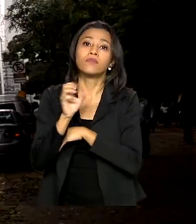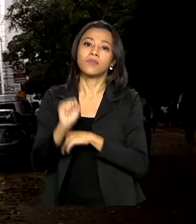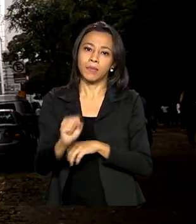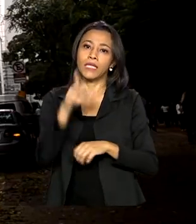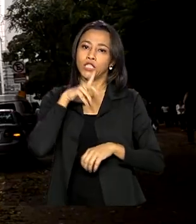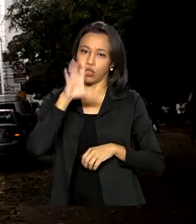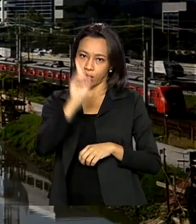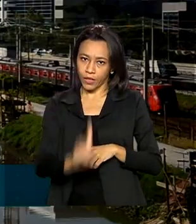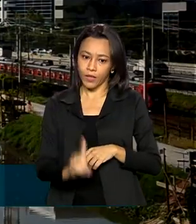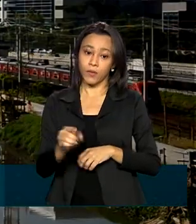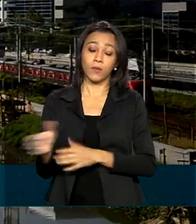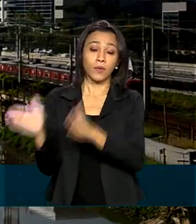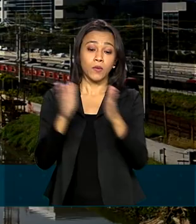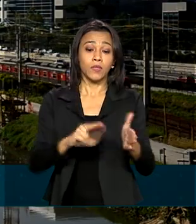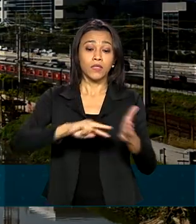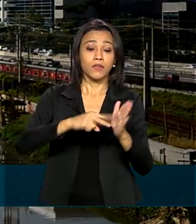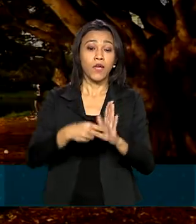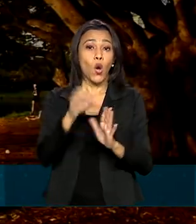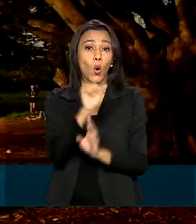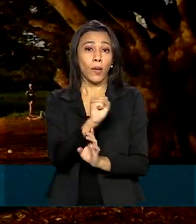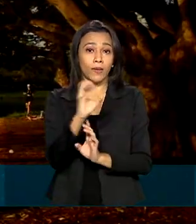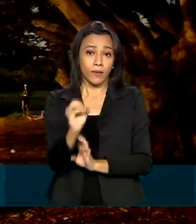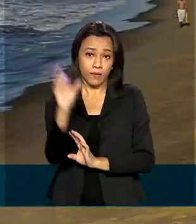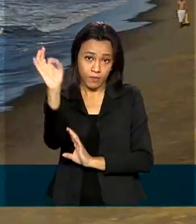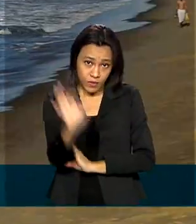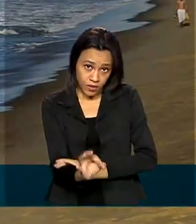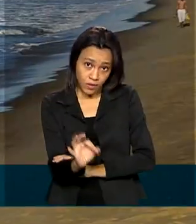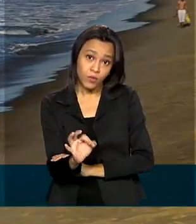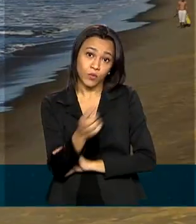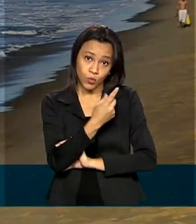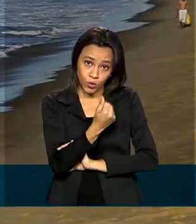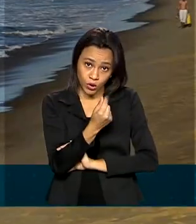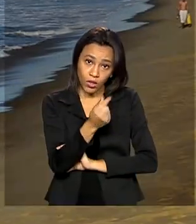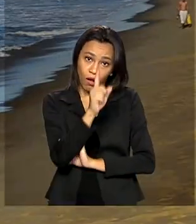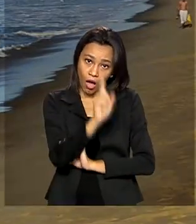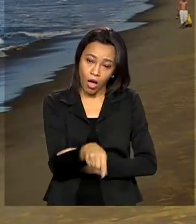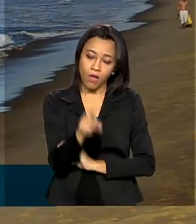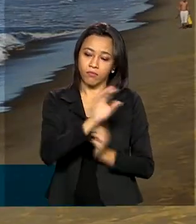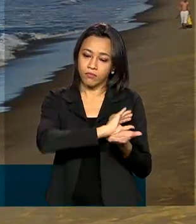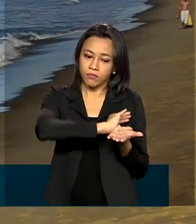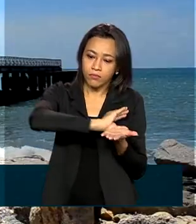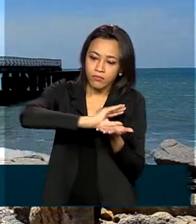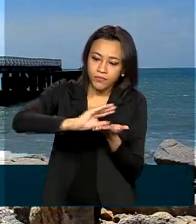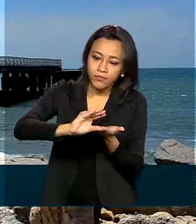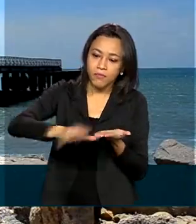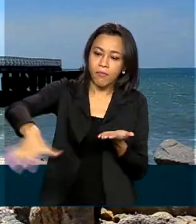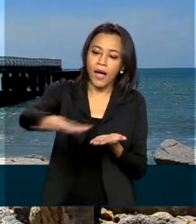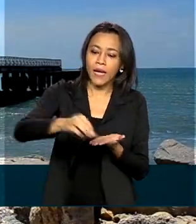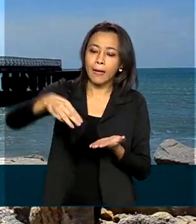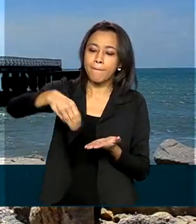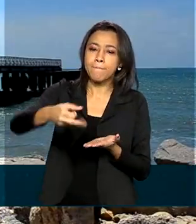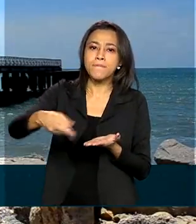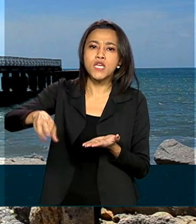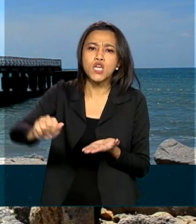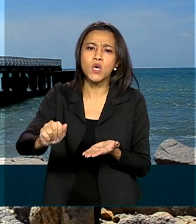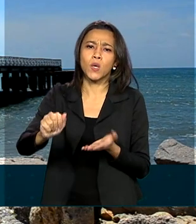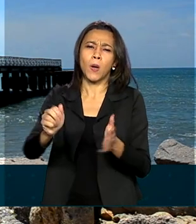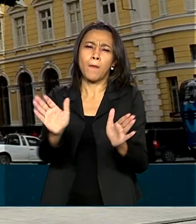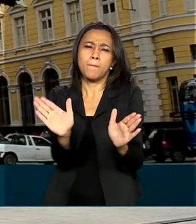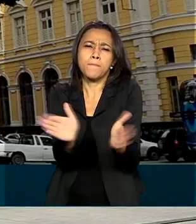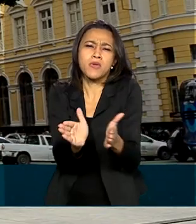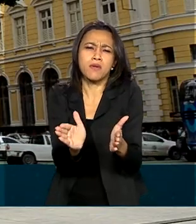80% dos recursos sejam destinados aos empreendimentos de micro, pequeno e